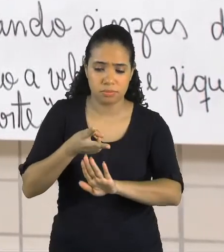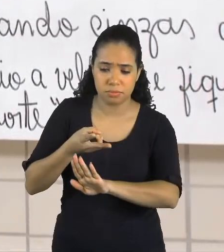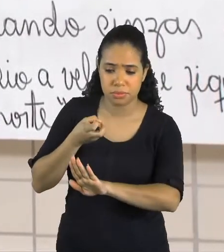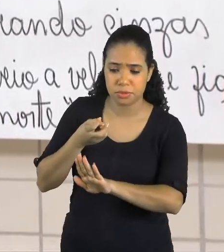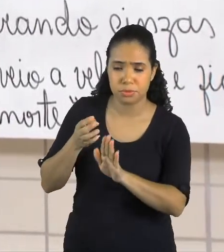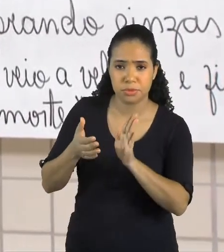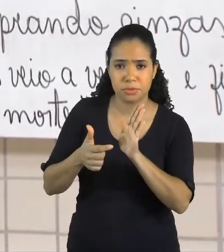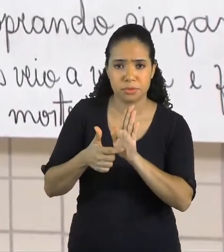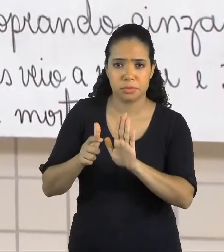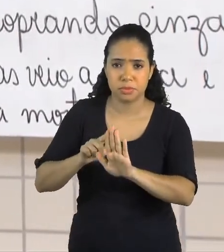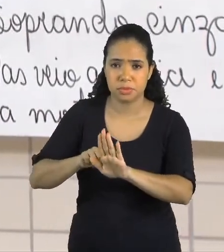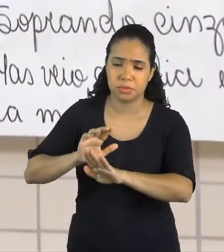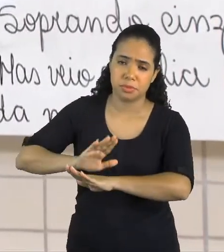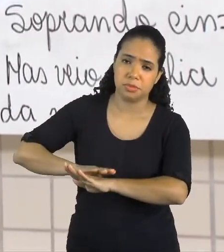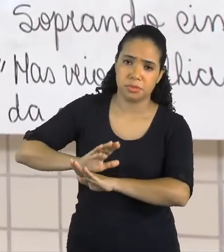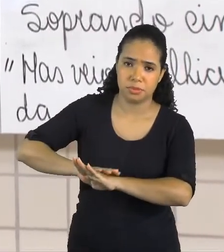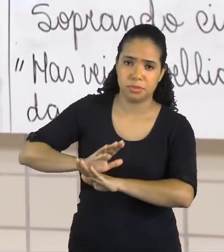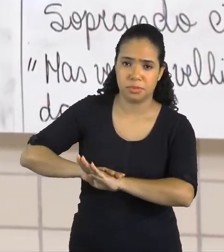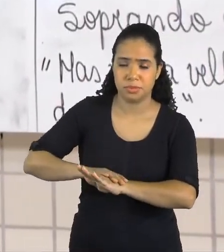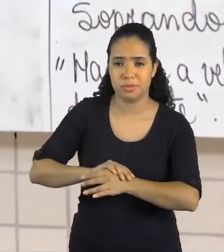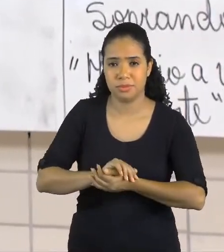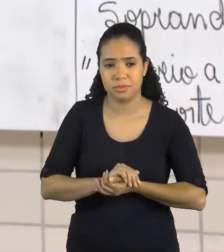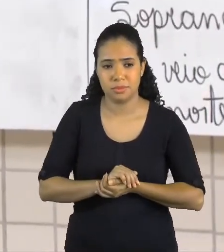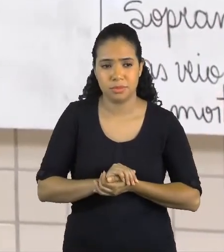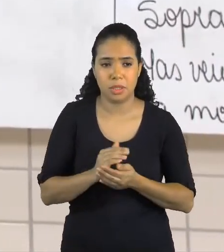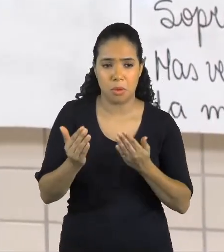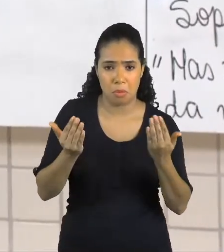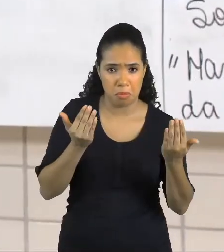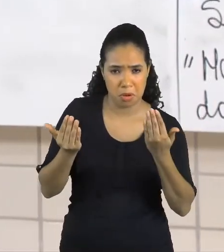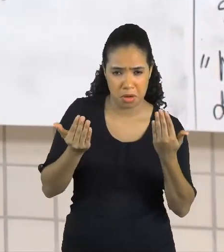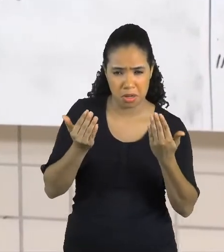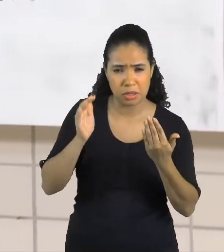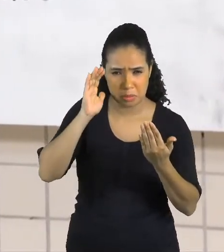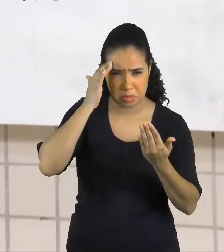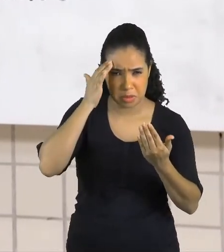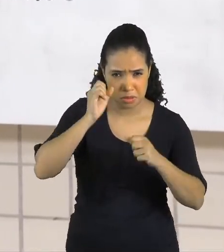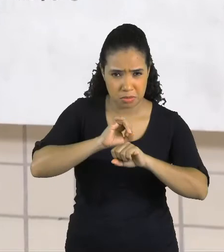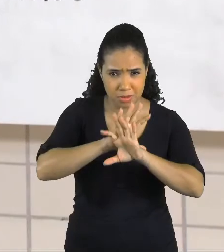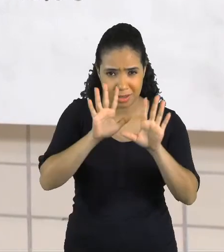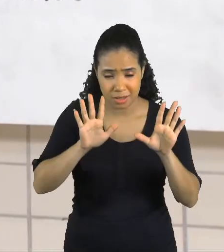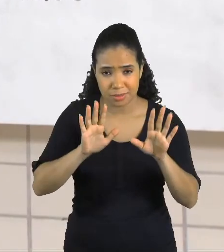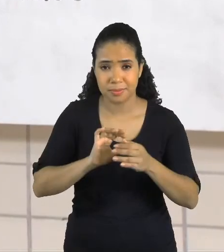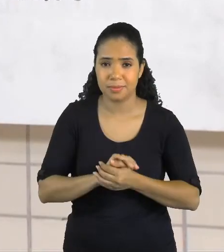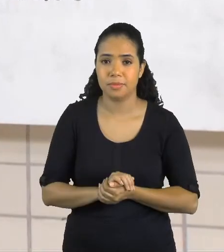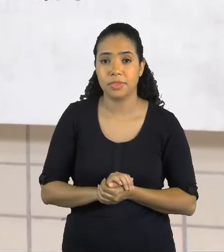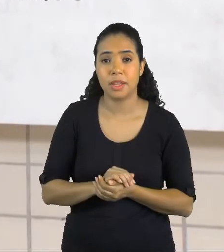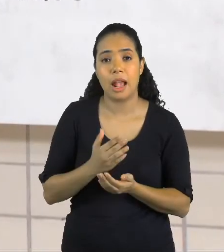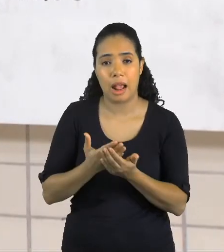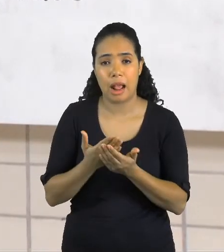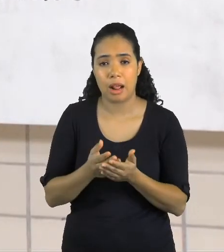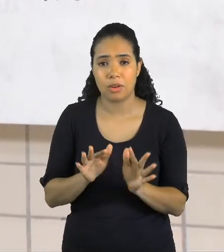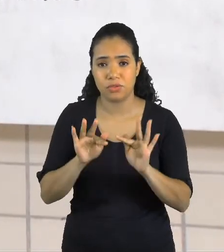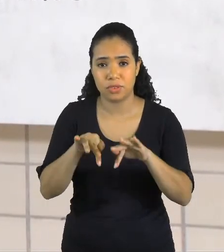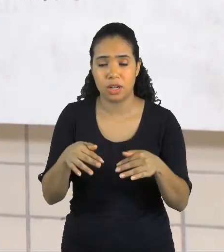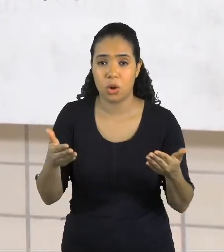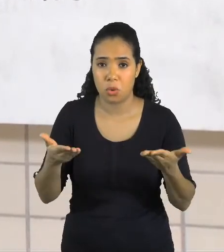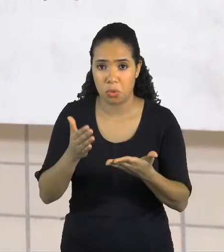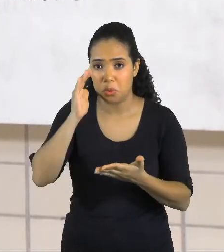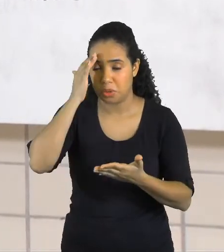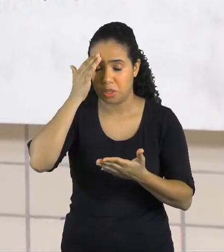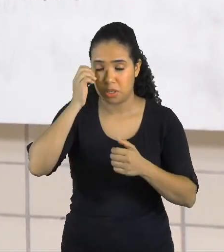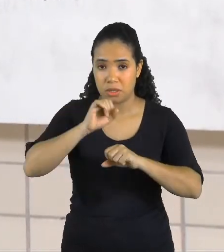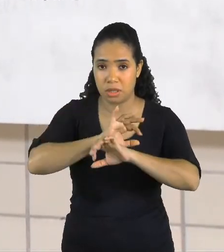sentido figurado. Pessoal, eu vou terminar por aqui a nossa aula de hoje. Espero que vocês tenham compreendido.